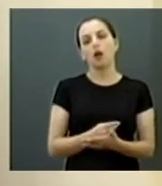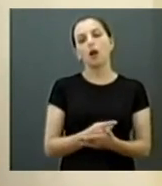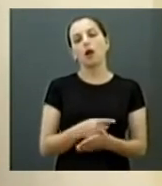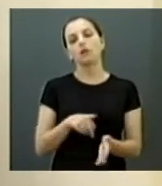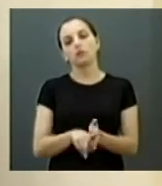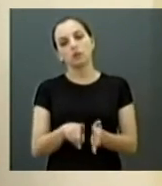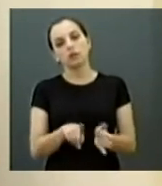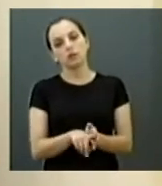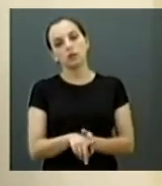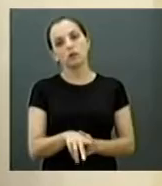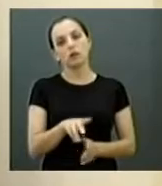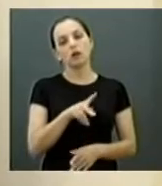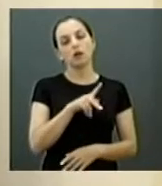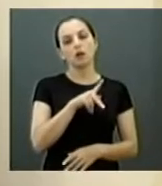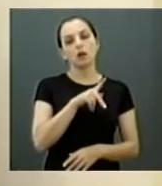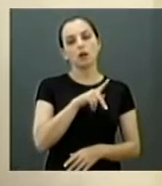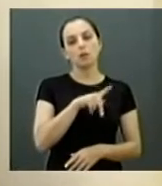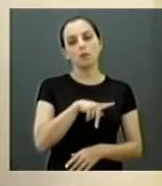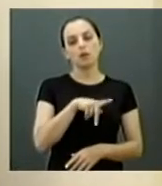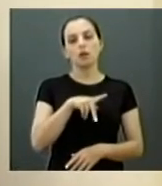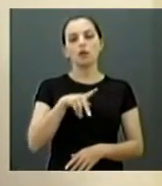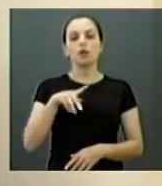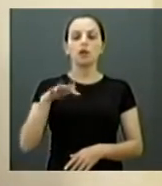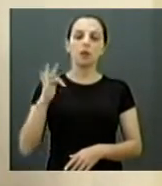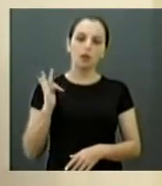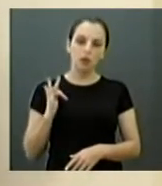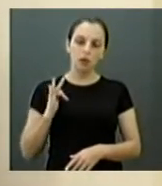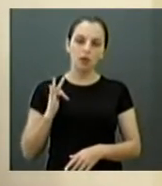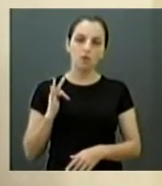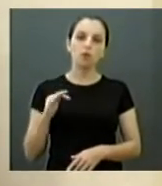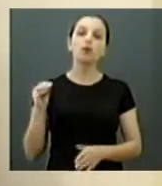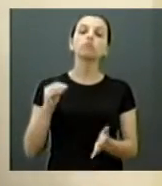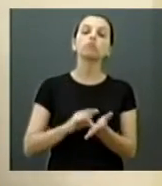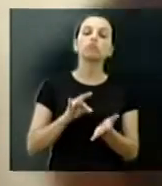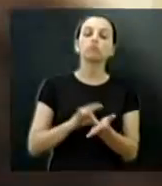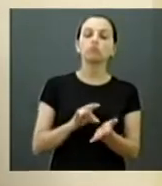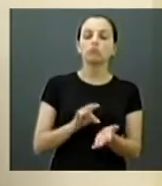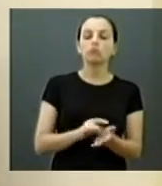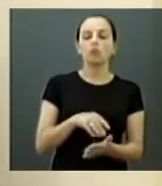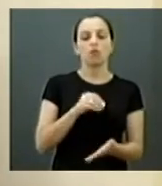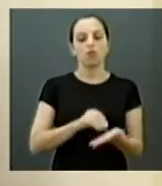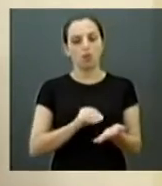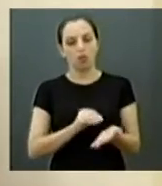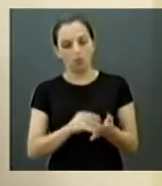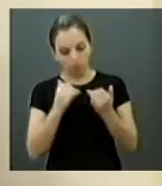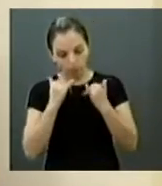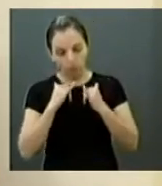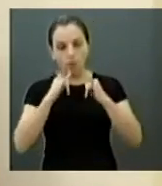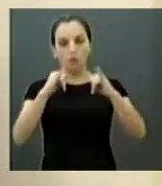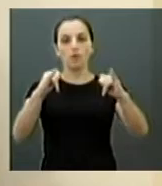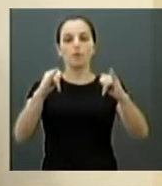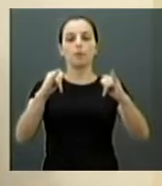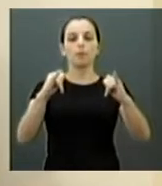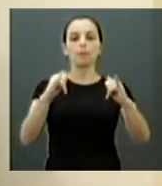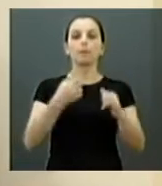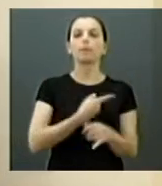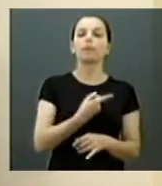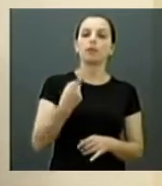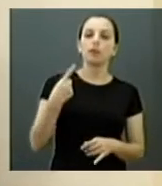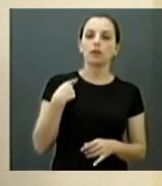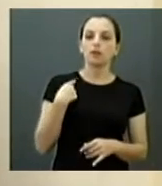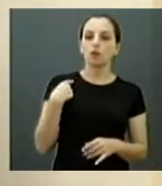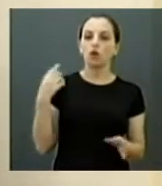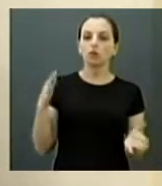investigado pela Polícia Federal. Enfim, o fato concreto é que aquilo que o secretário nos informou, pelo que a gente checou